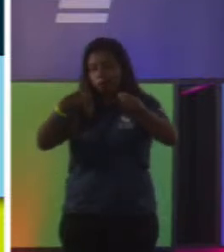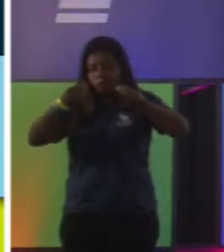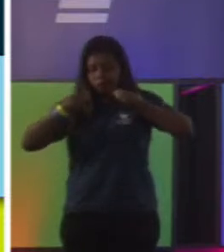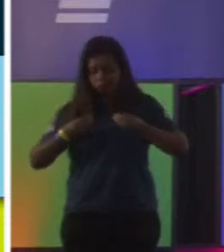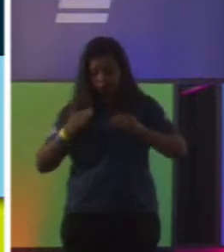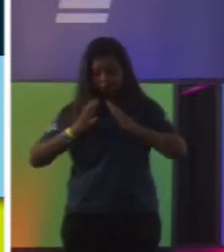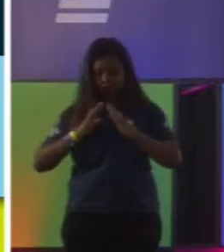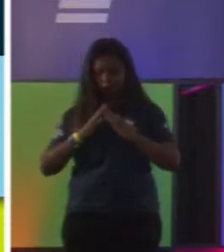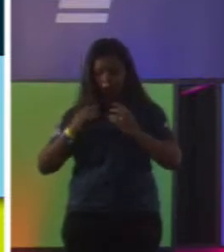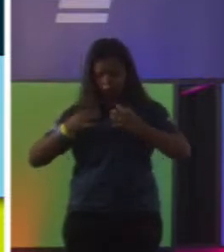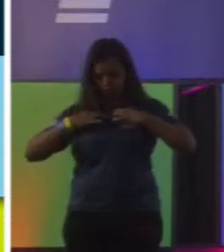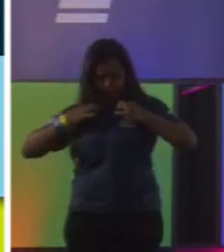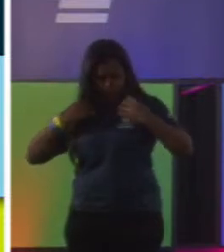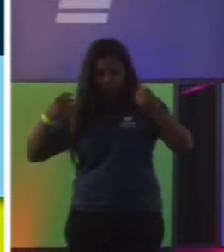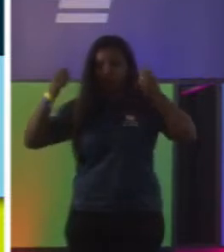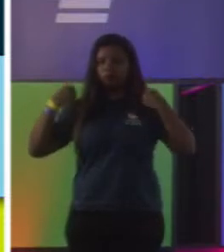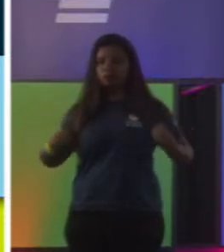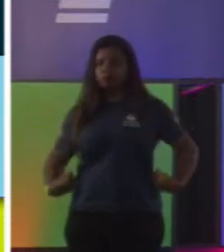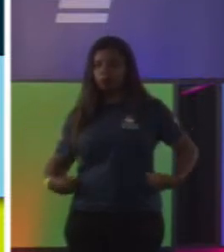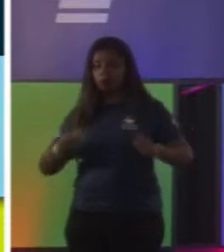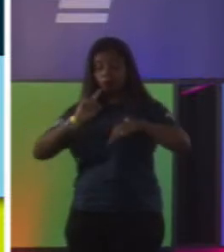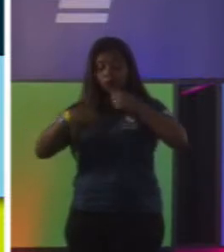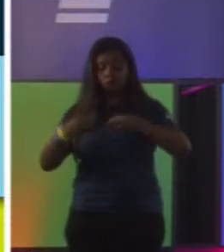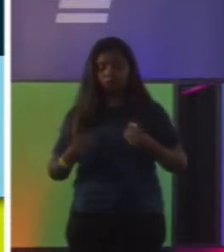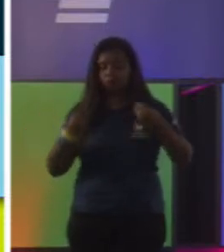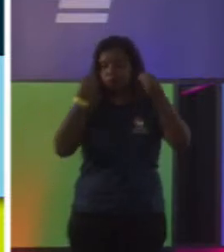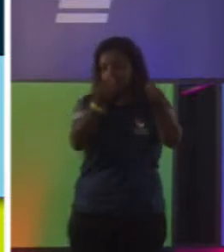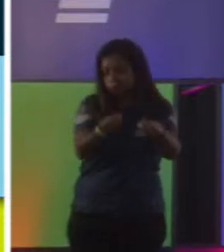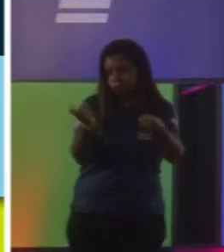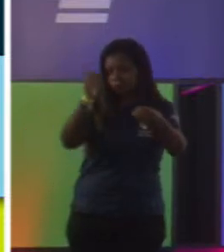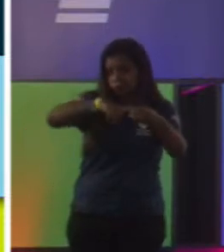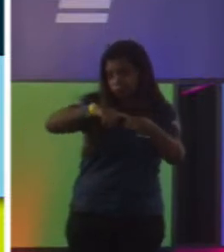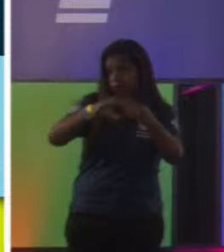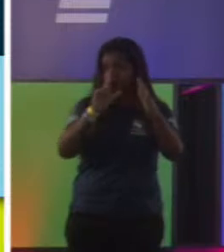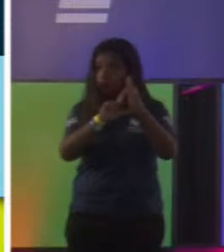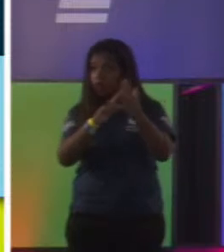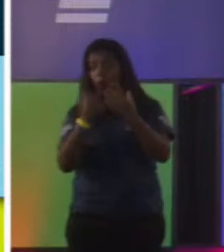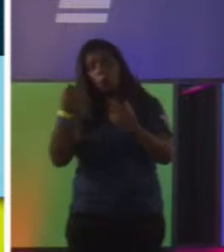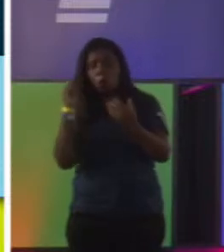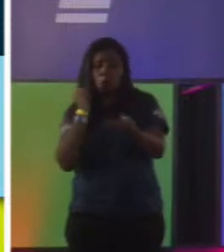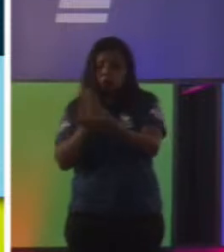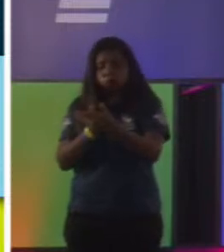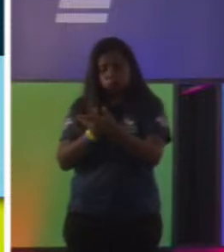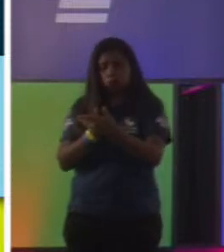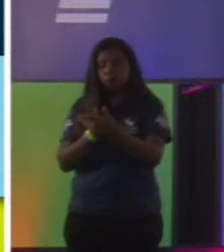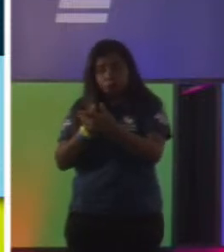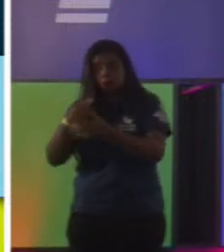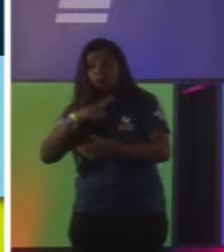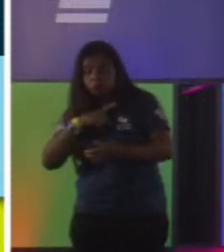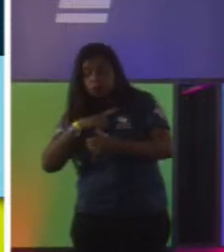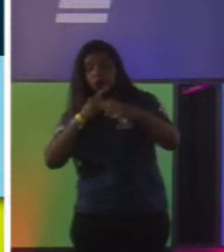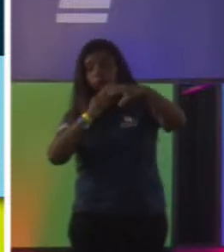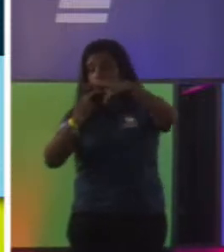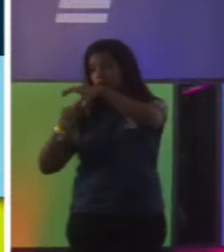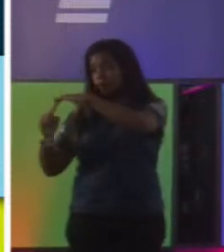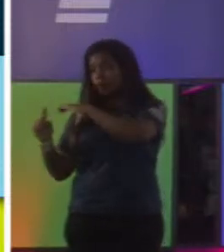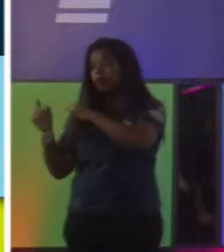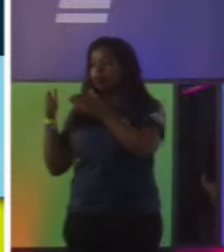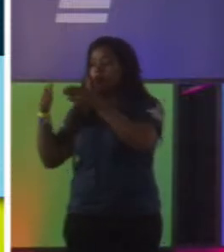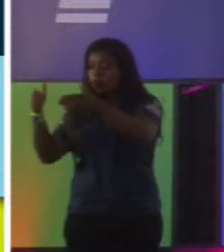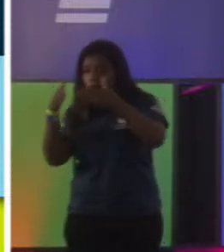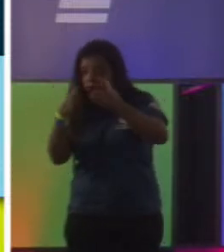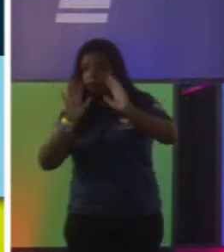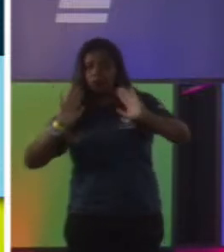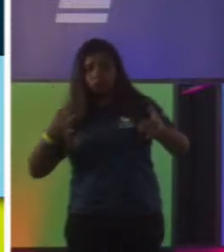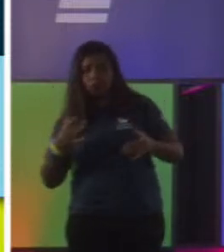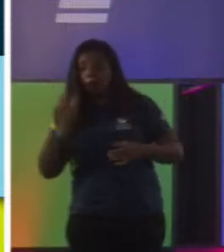devolve, então compra de vez. E dentro desse processo, eles descobriram que o cliente já tinha pessoa específica, a loja já tinha pessoa de